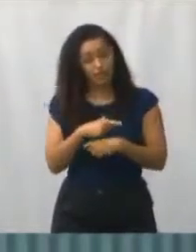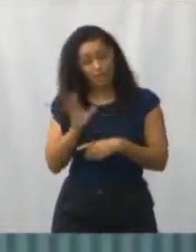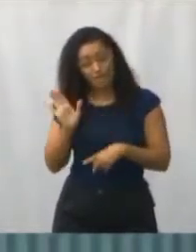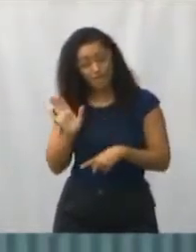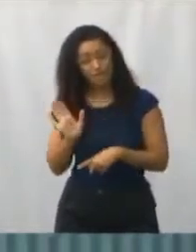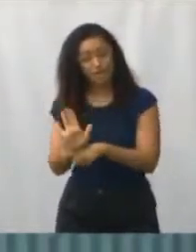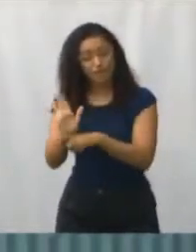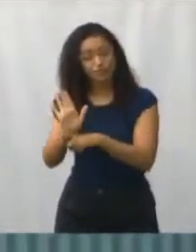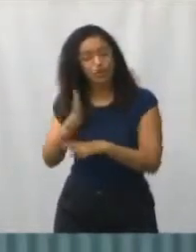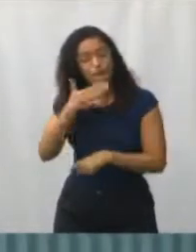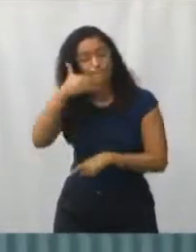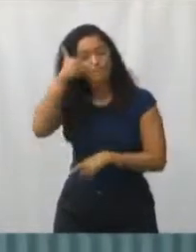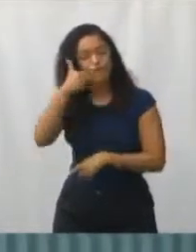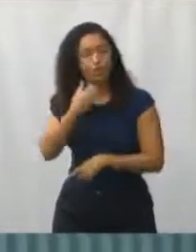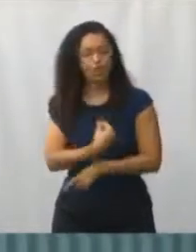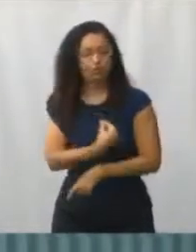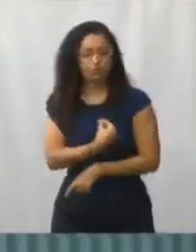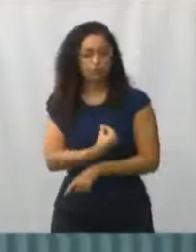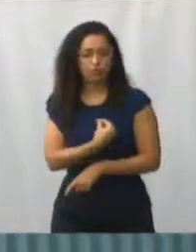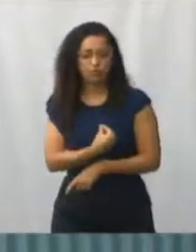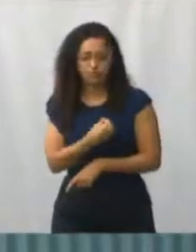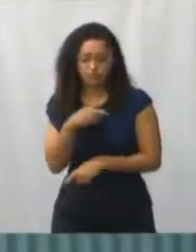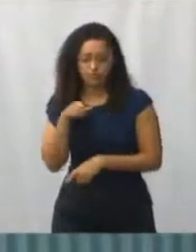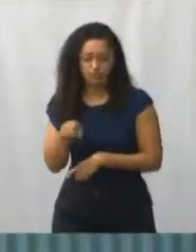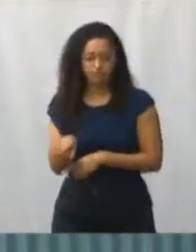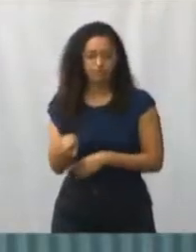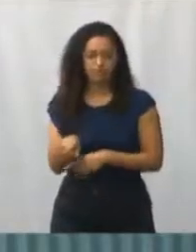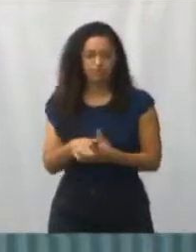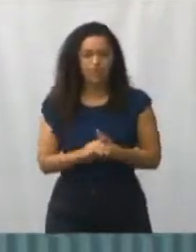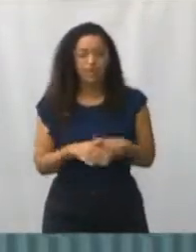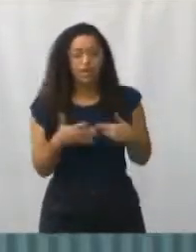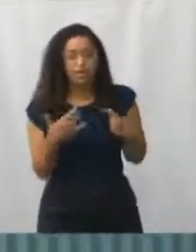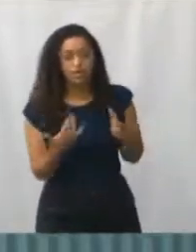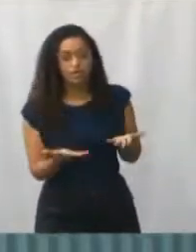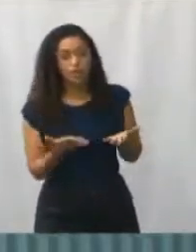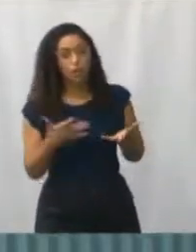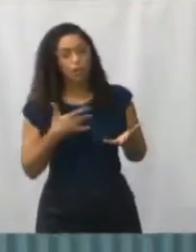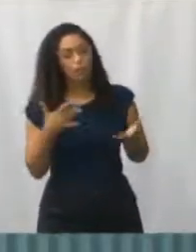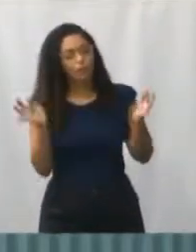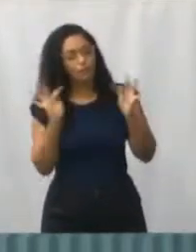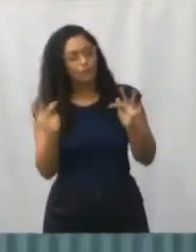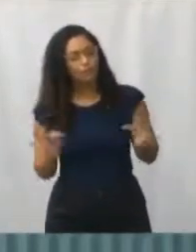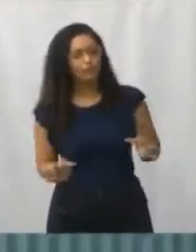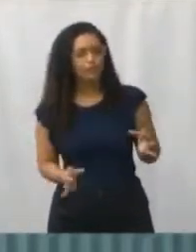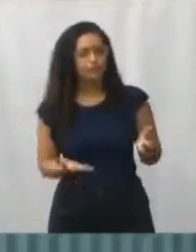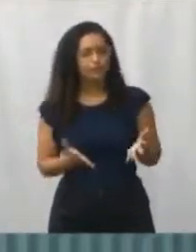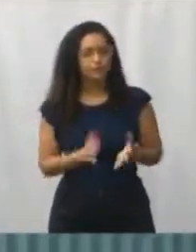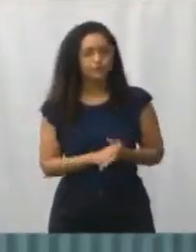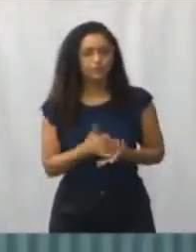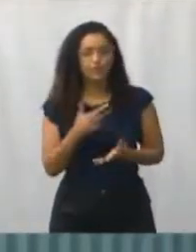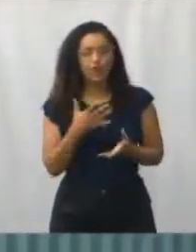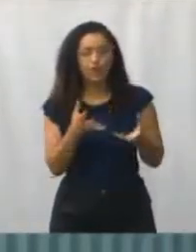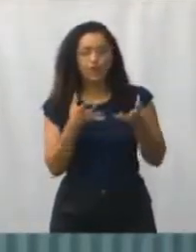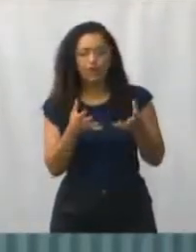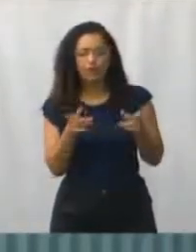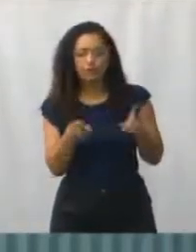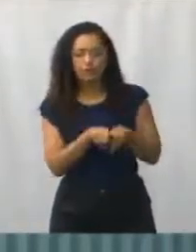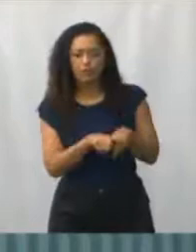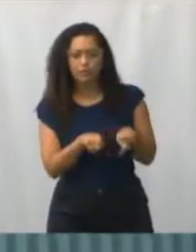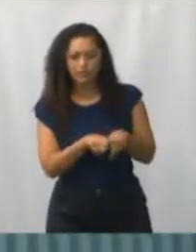violência estará bem longe, bem distante da gente. Então, isso a gente fica muito feliz. E quero aqui também,